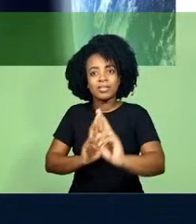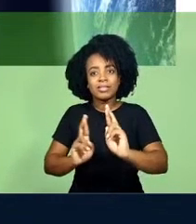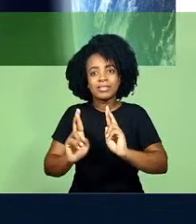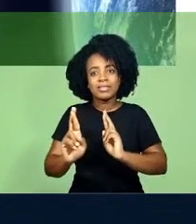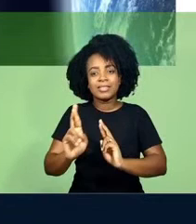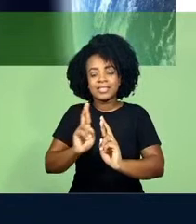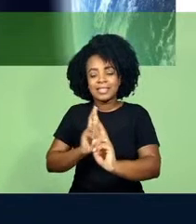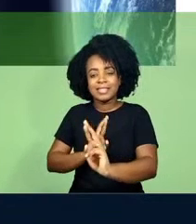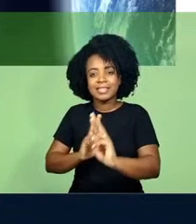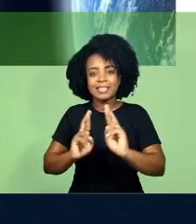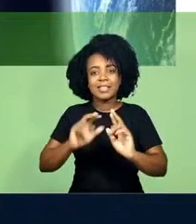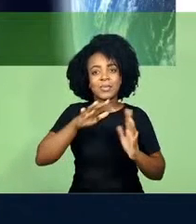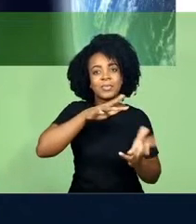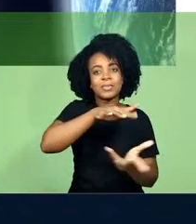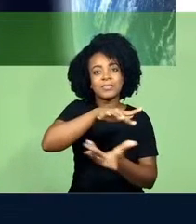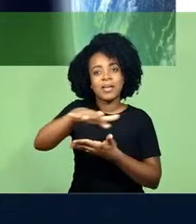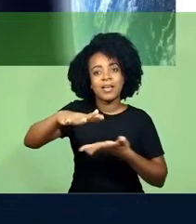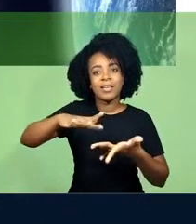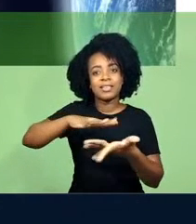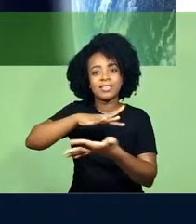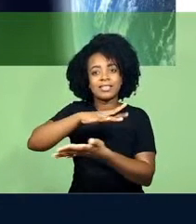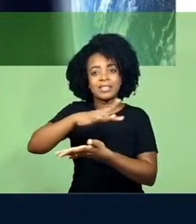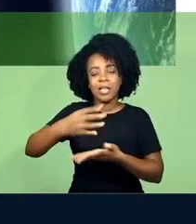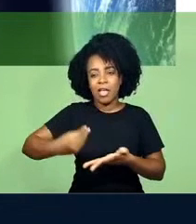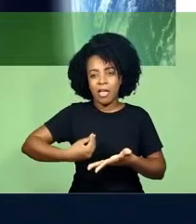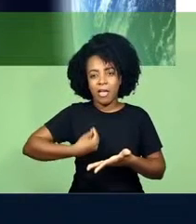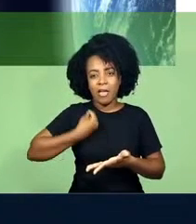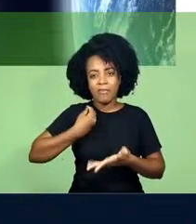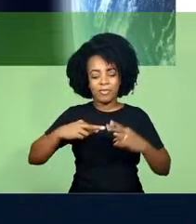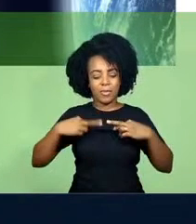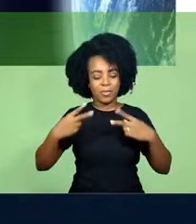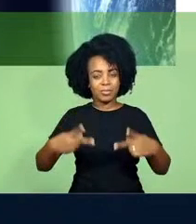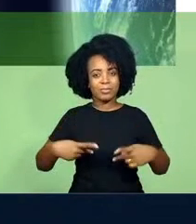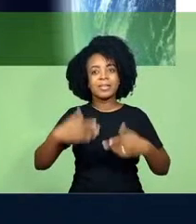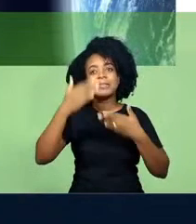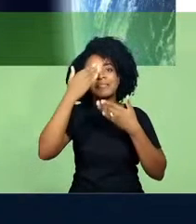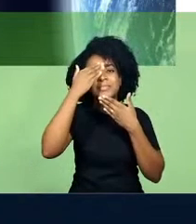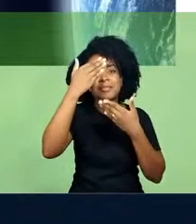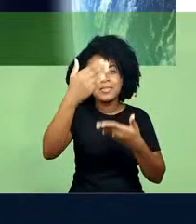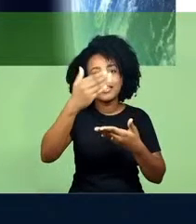dessa existência humana. Muito obrigado.